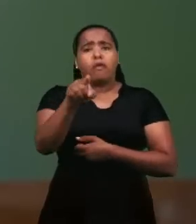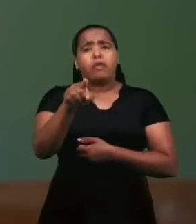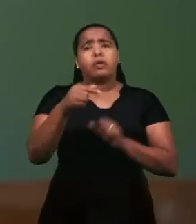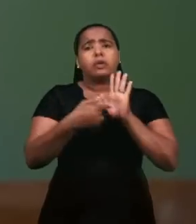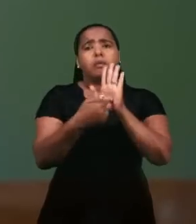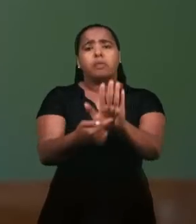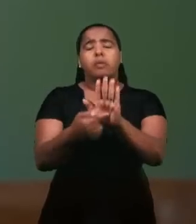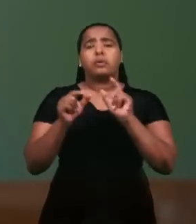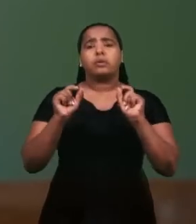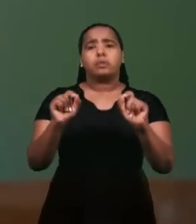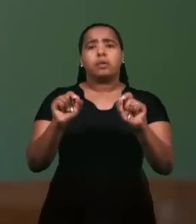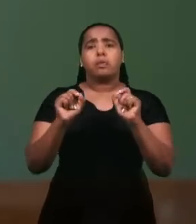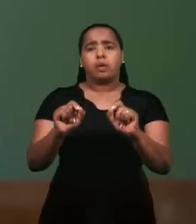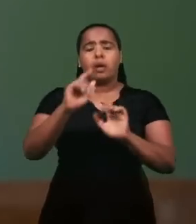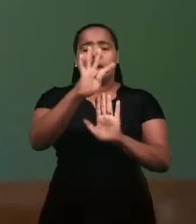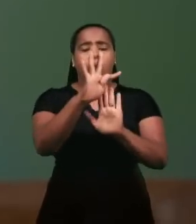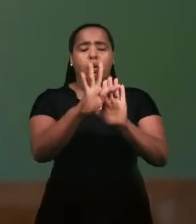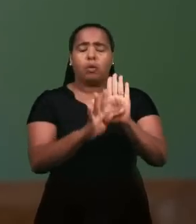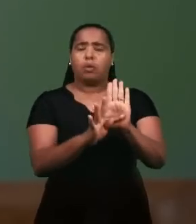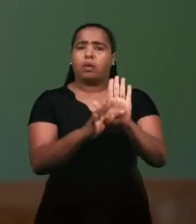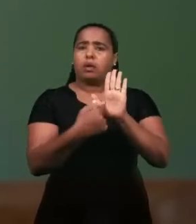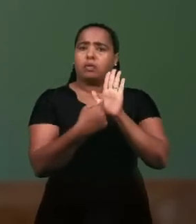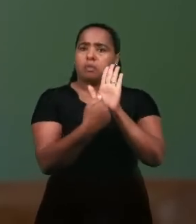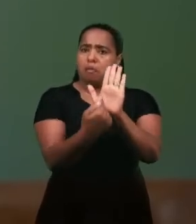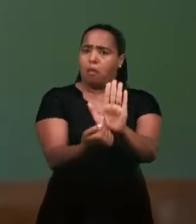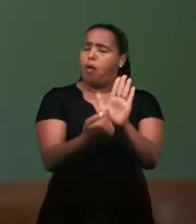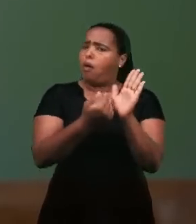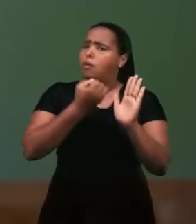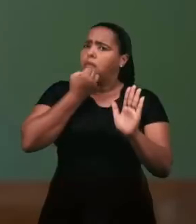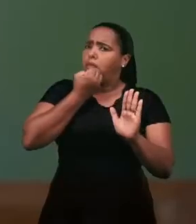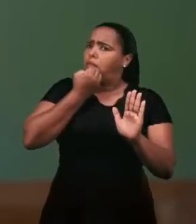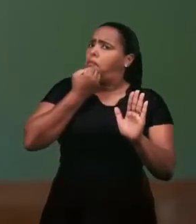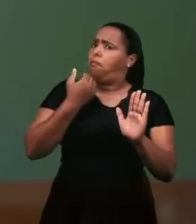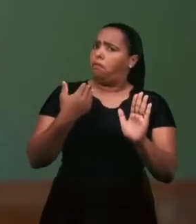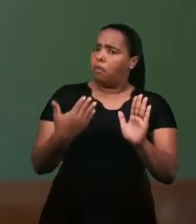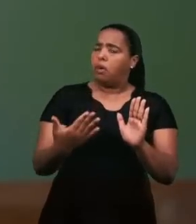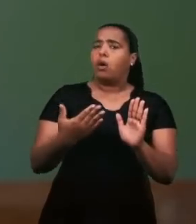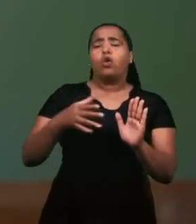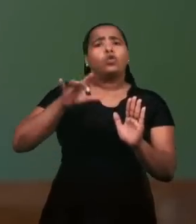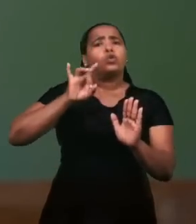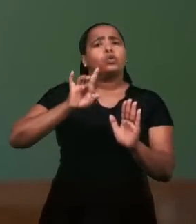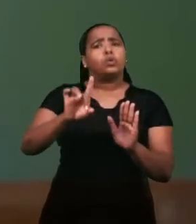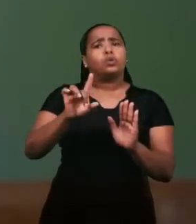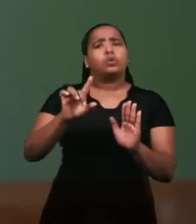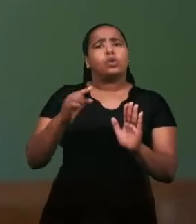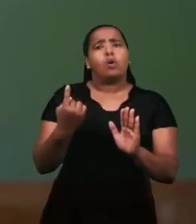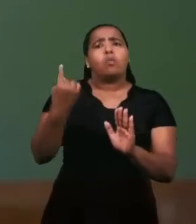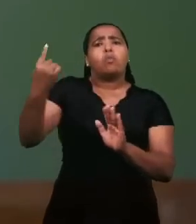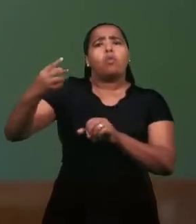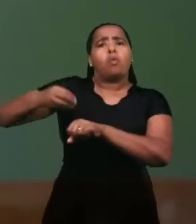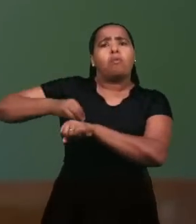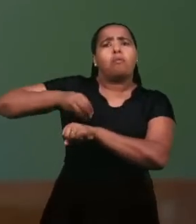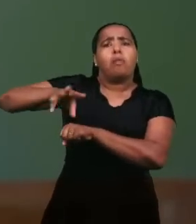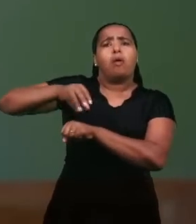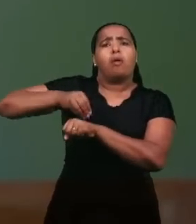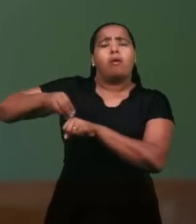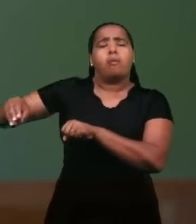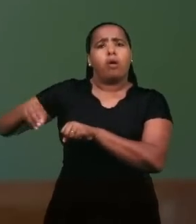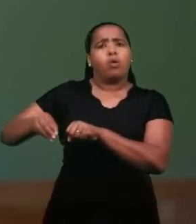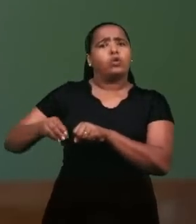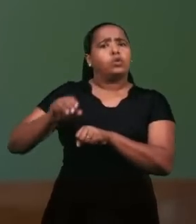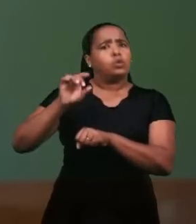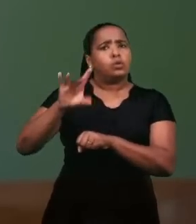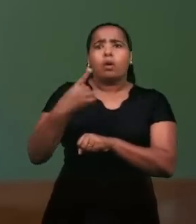que este texto retrata bem que só existe um mensageiro, mensageiro capaz de